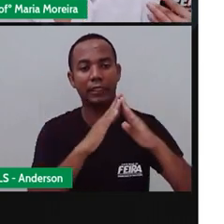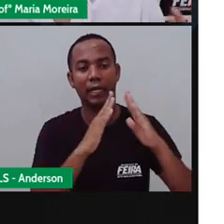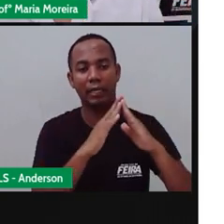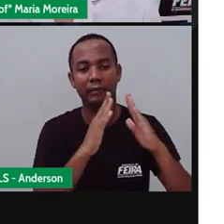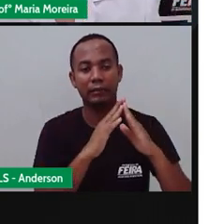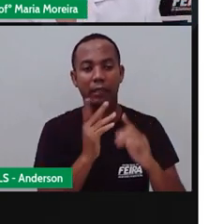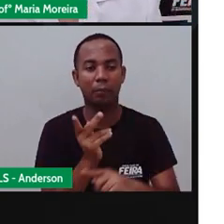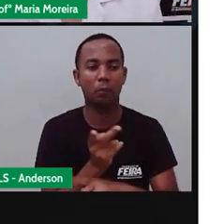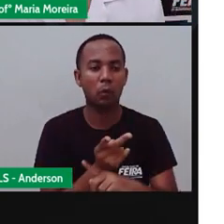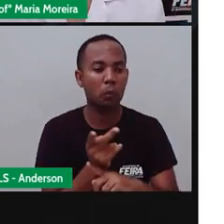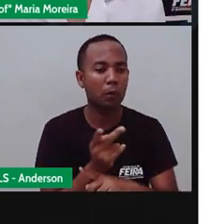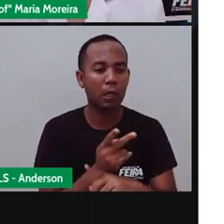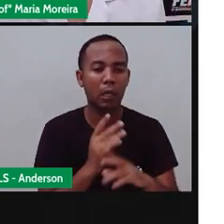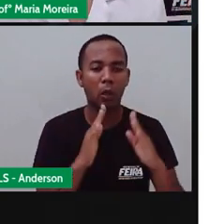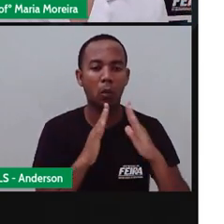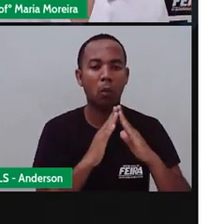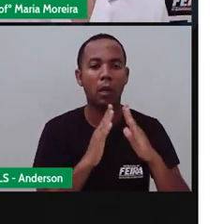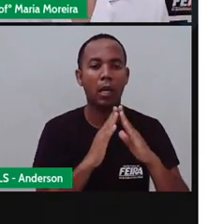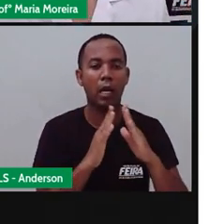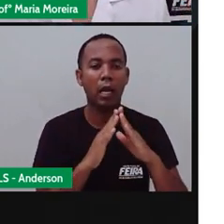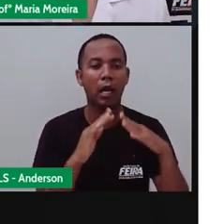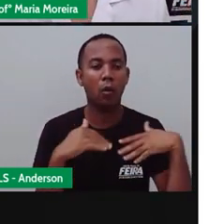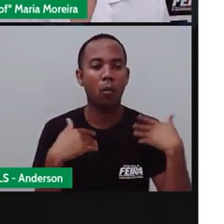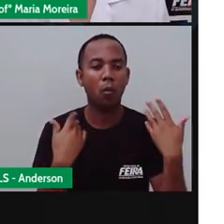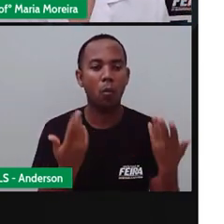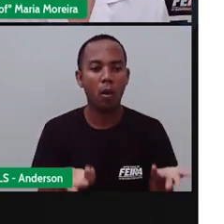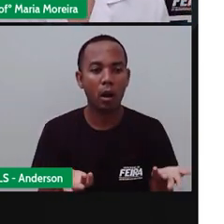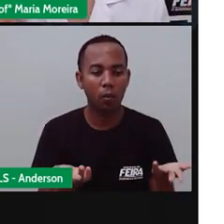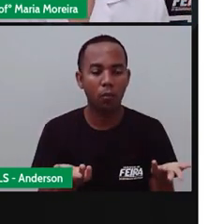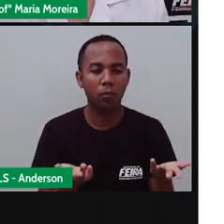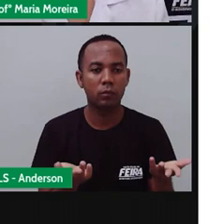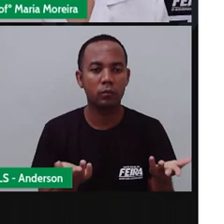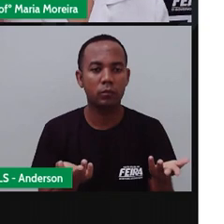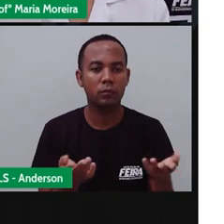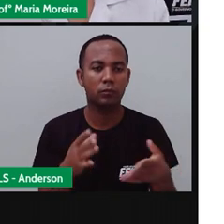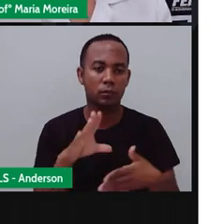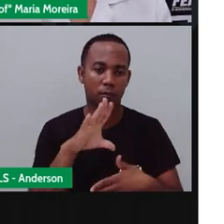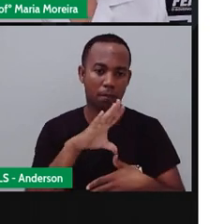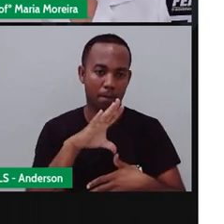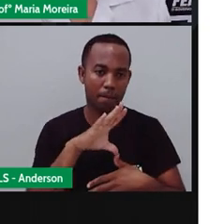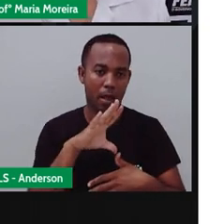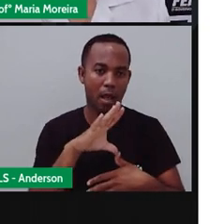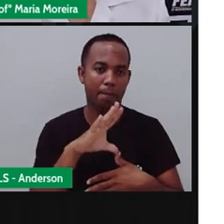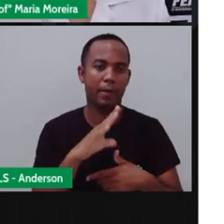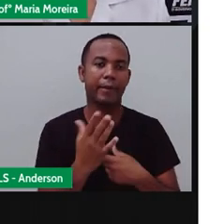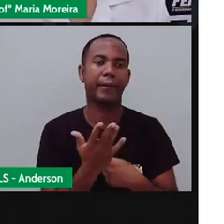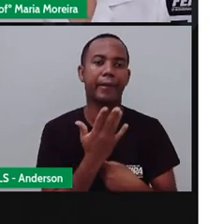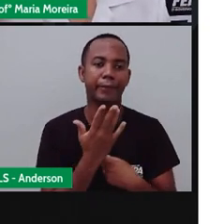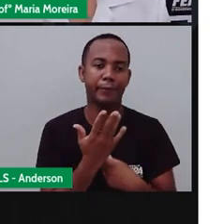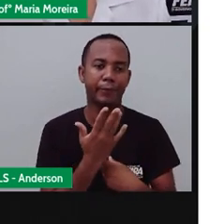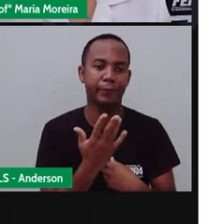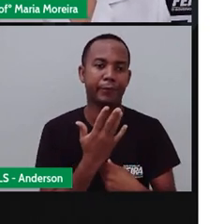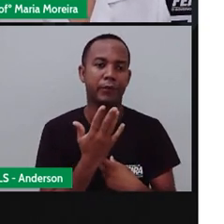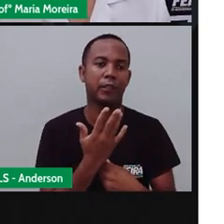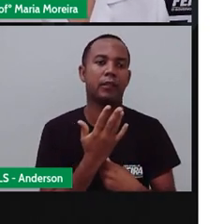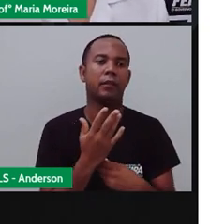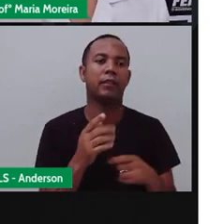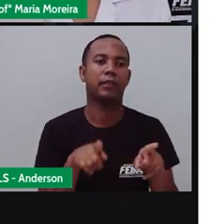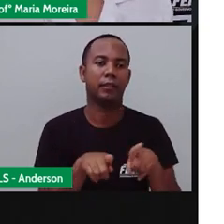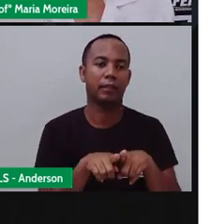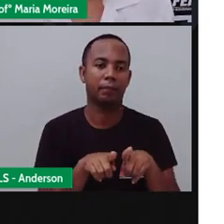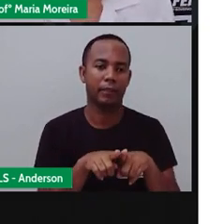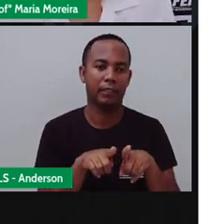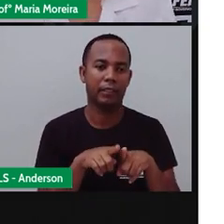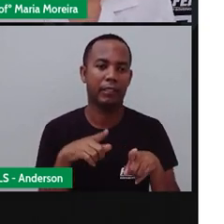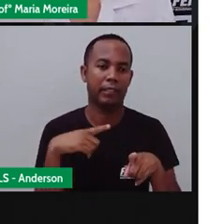localizar. E a gente sabe que o mapa ajuda a se localizar. Mas existem outras coisas